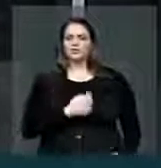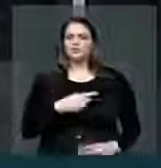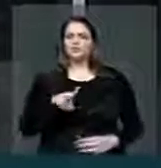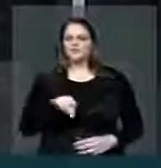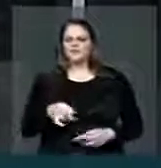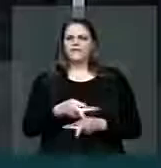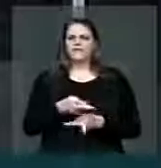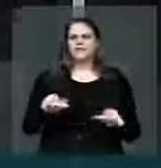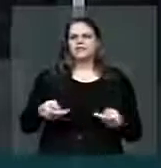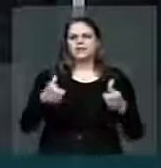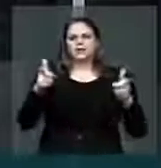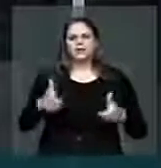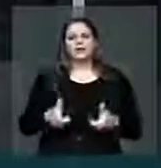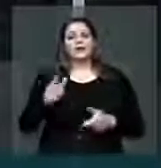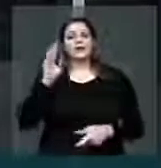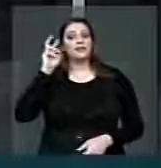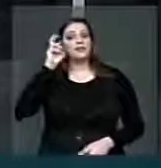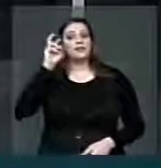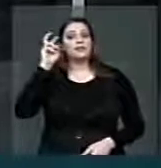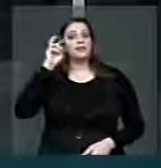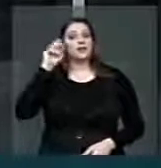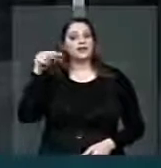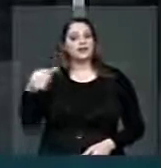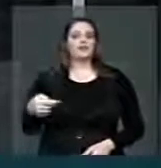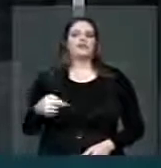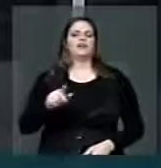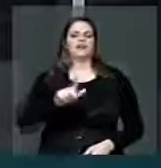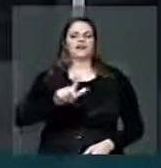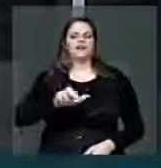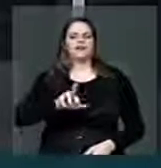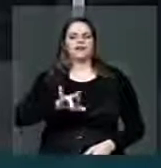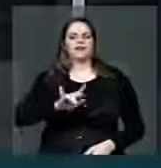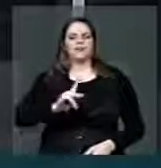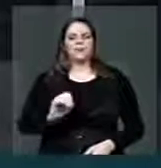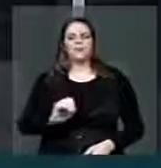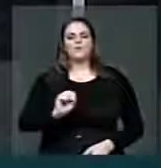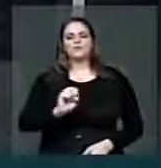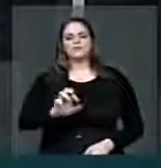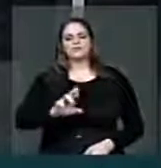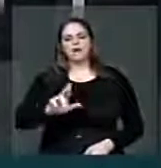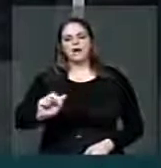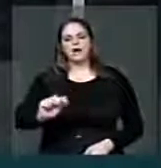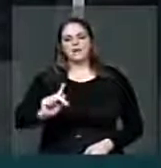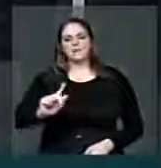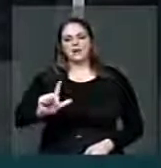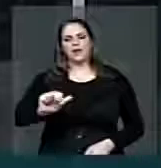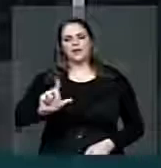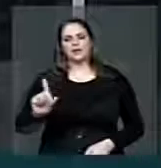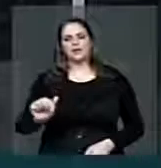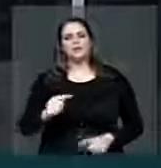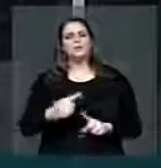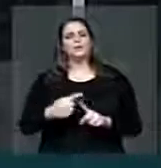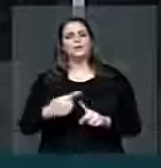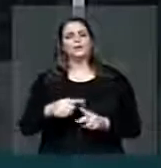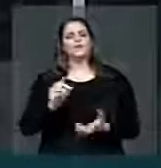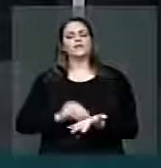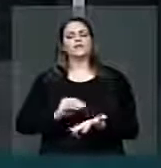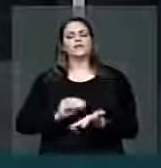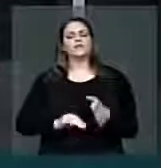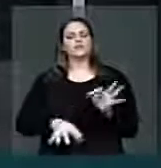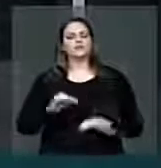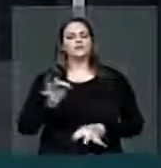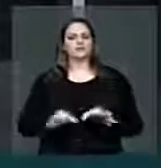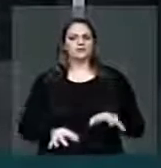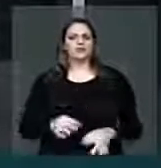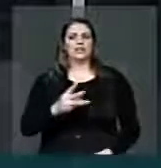visita na quinta-feira no garimpo de Serra Pelada, deputado André, porque é uma injustiça. Desses